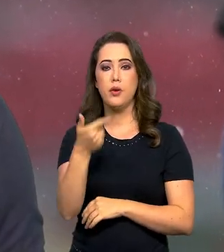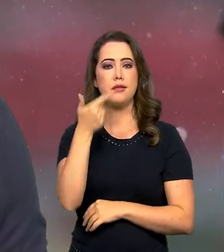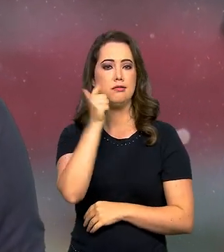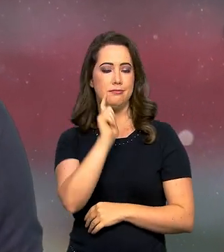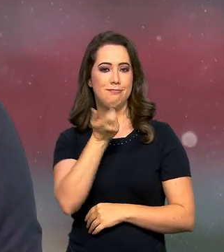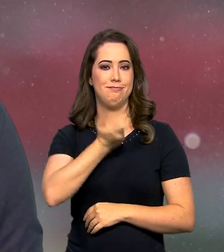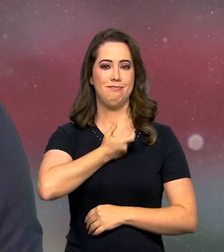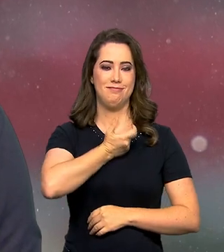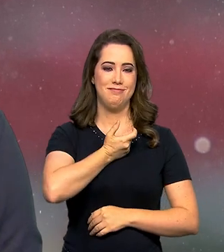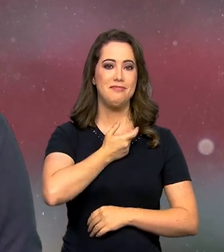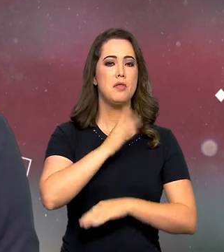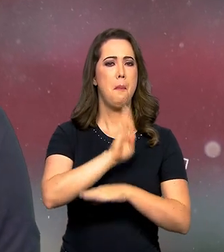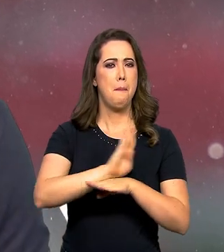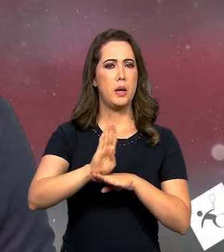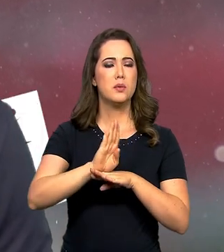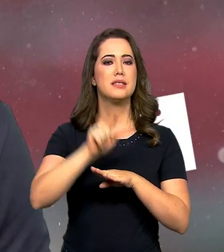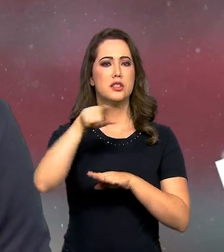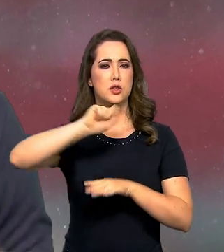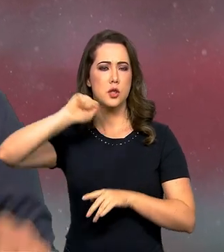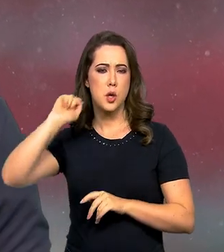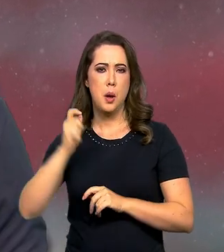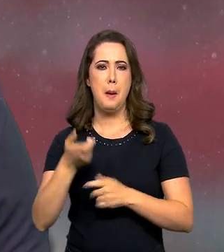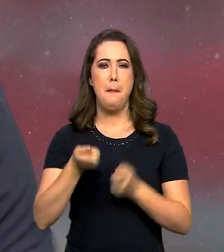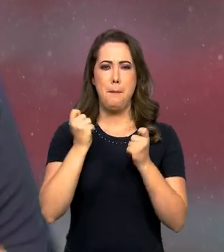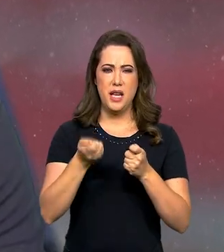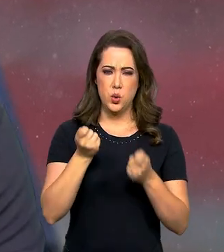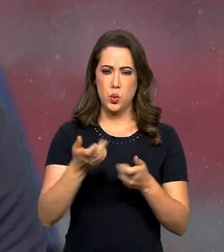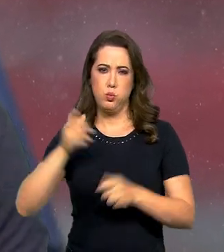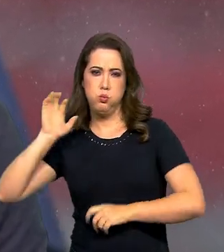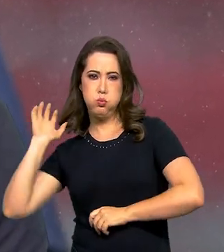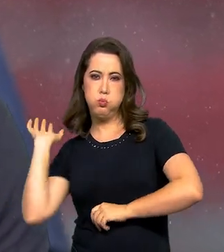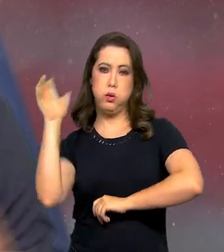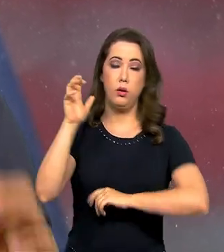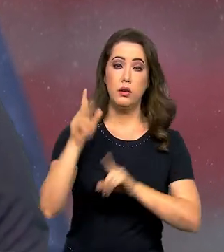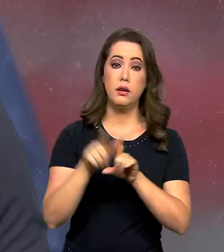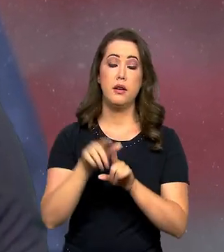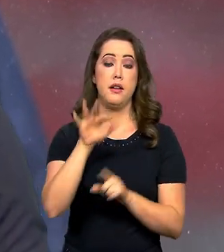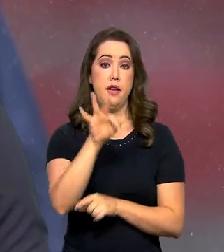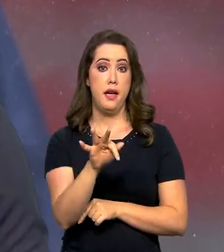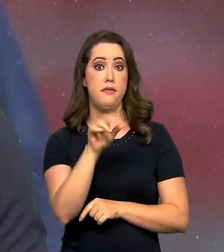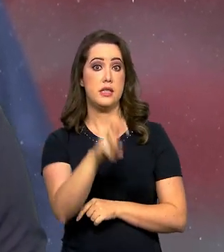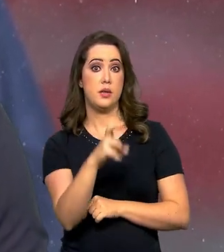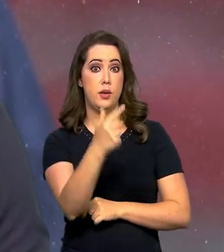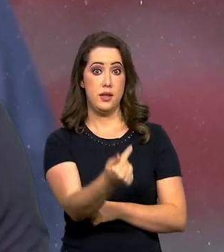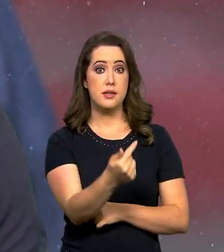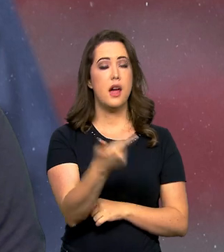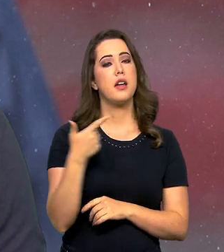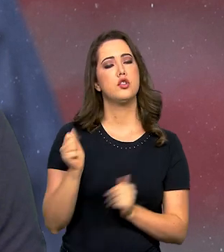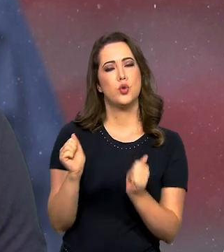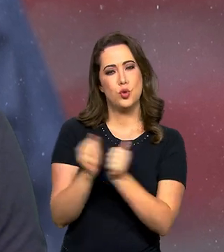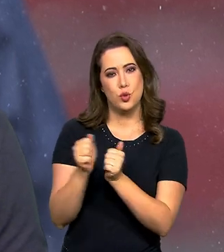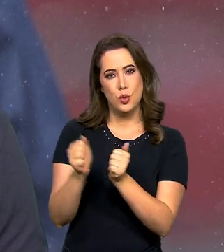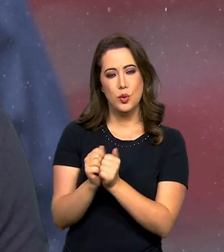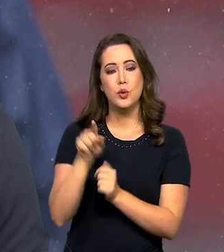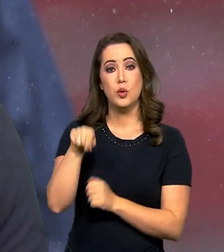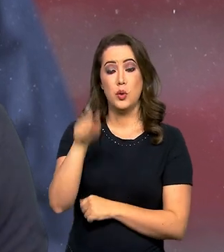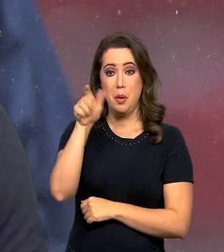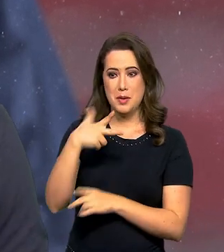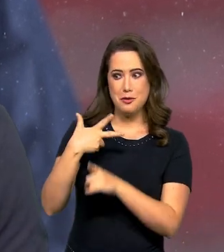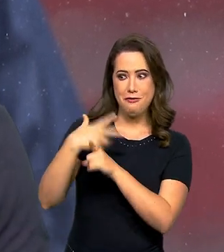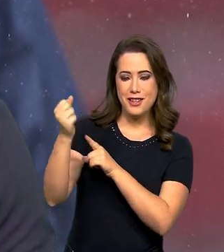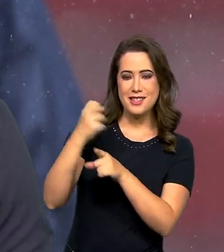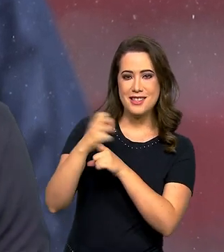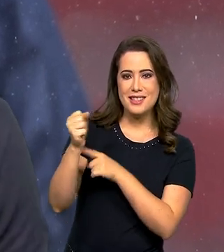Borges garantiu a medalha de bronze no arremesso de peso na classe F57 e fez companhia